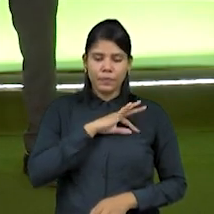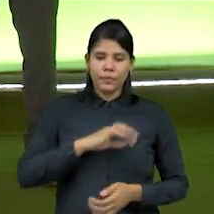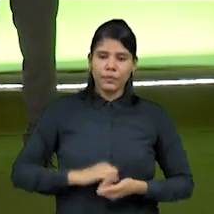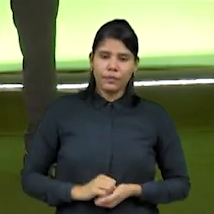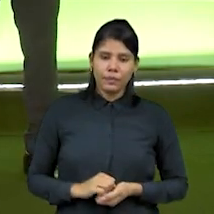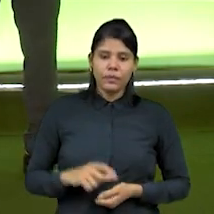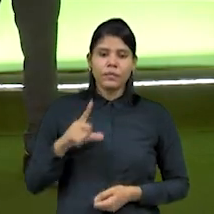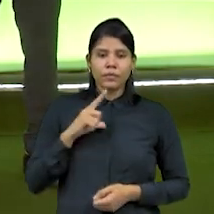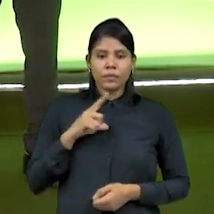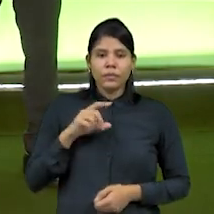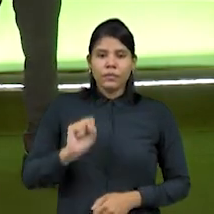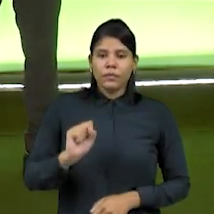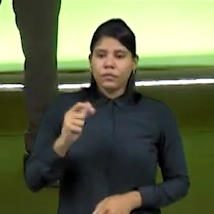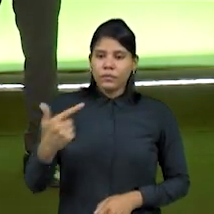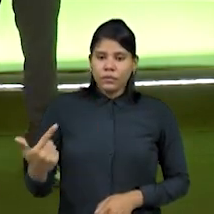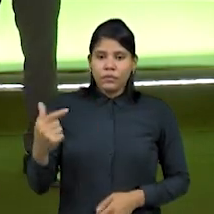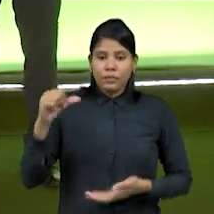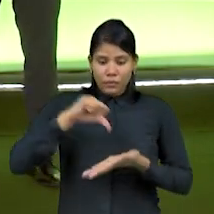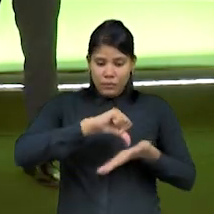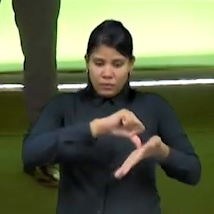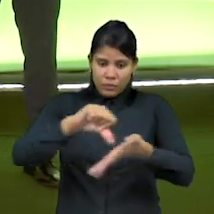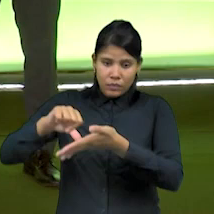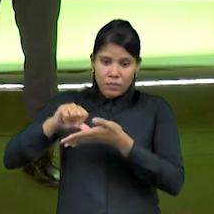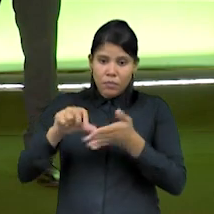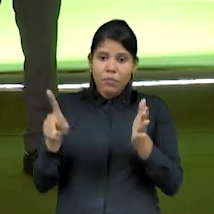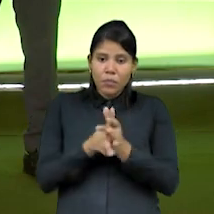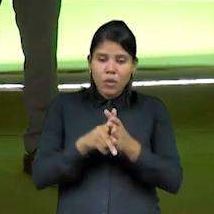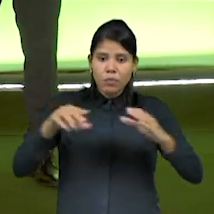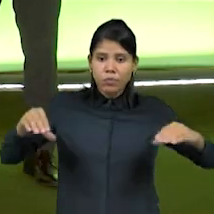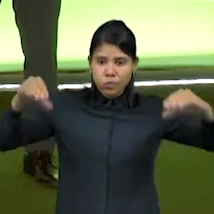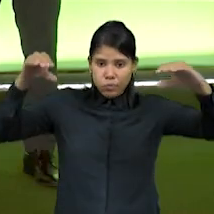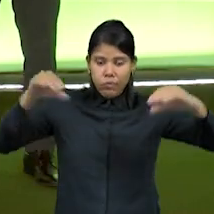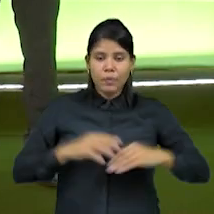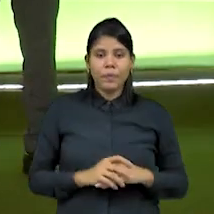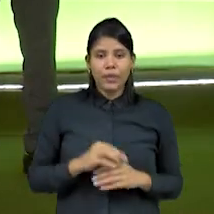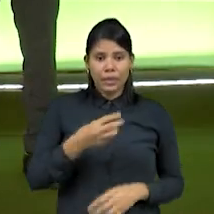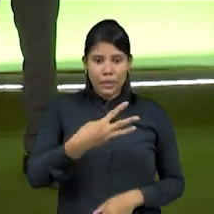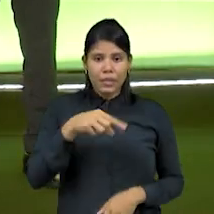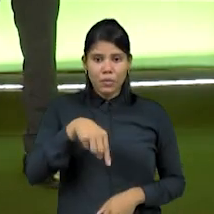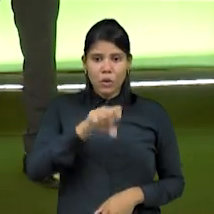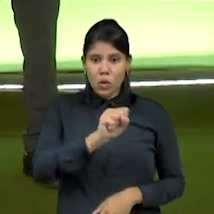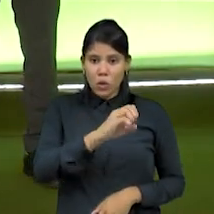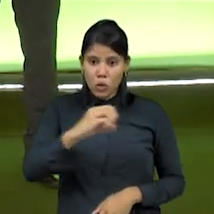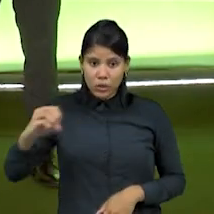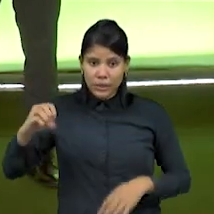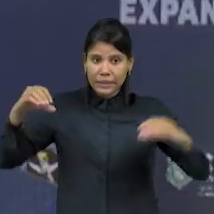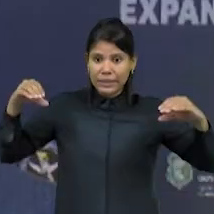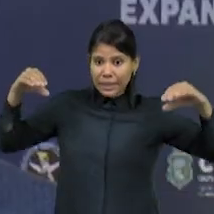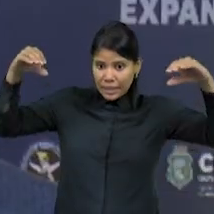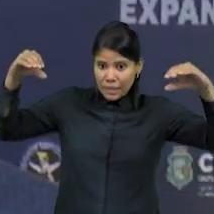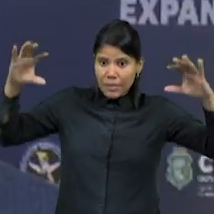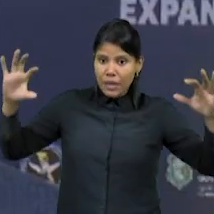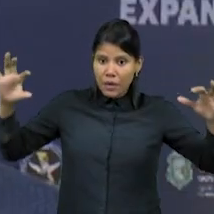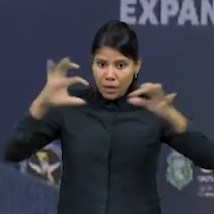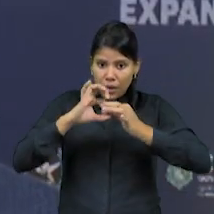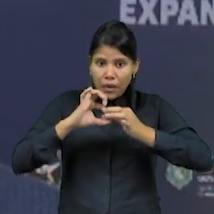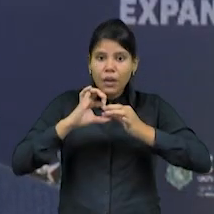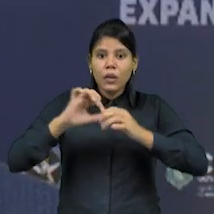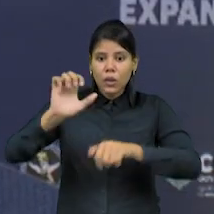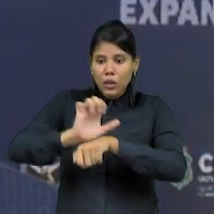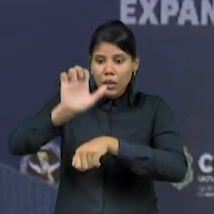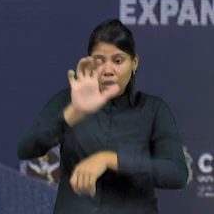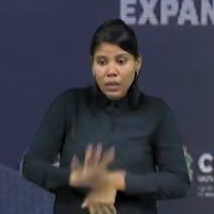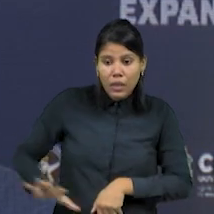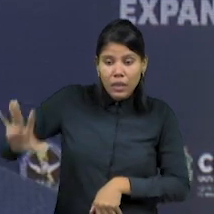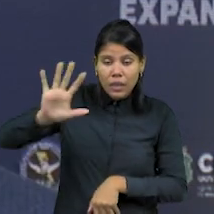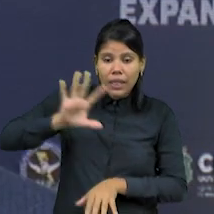serão 82 centrais de vídeo monitoramento e 3.800 câmeras interligadas em todo o estado. O secretário de Segurança